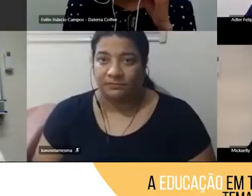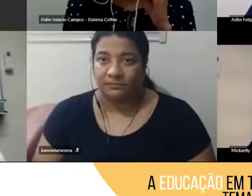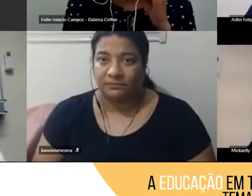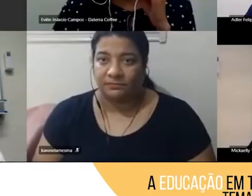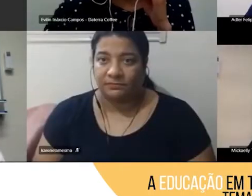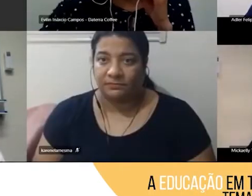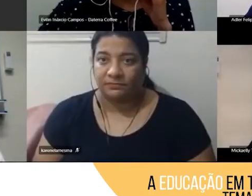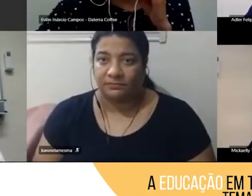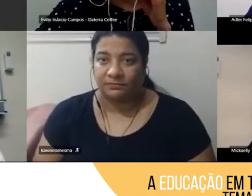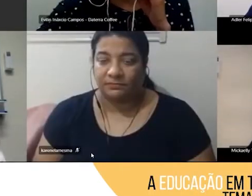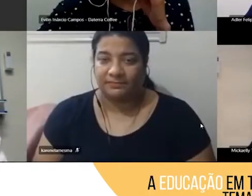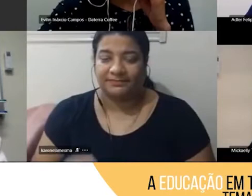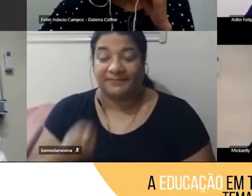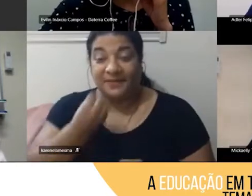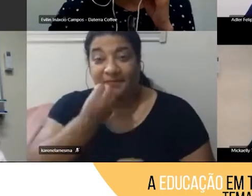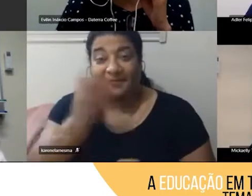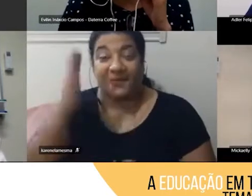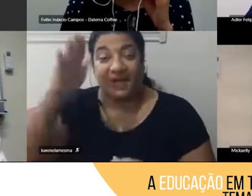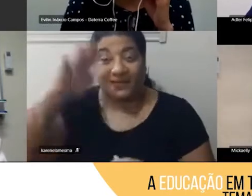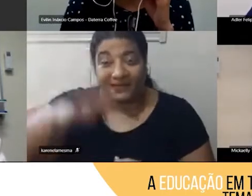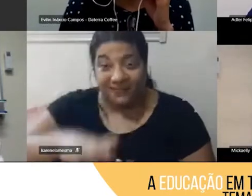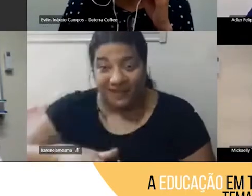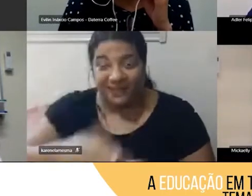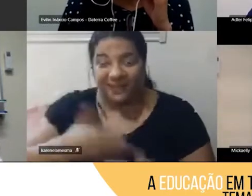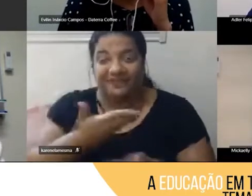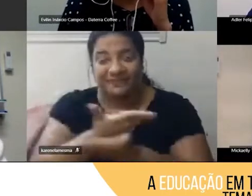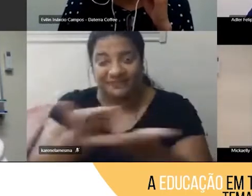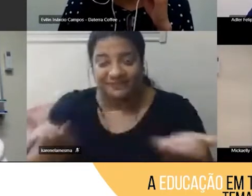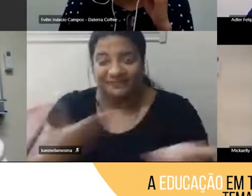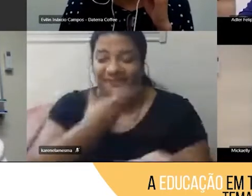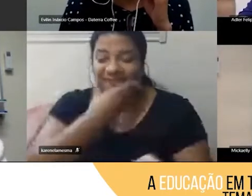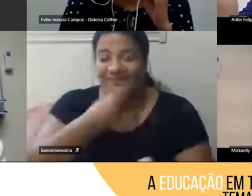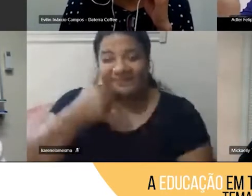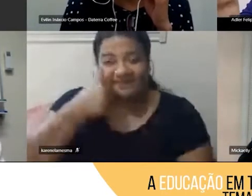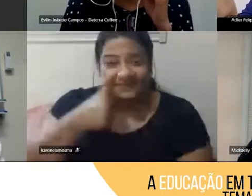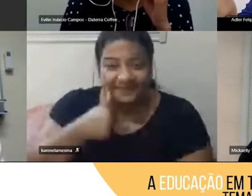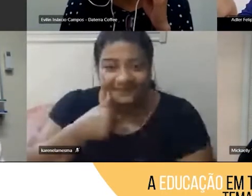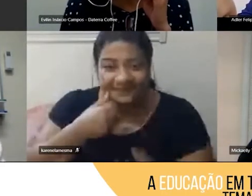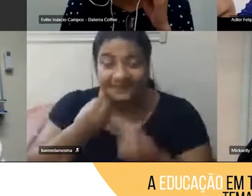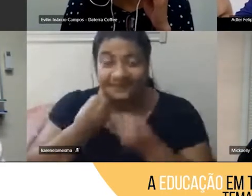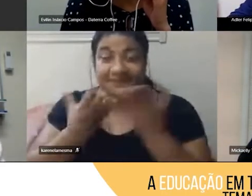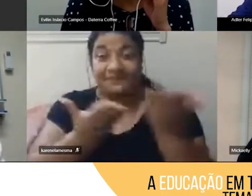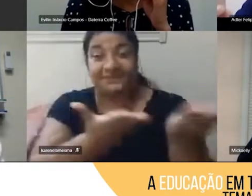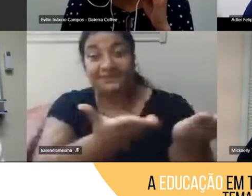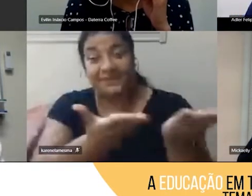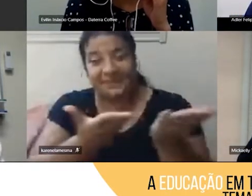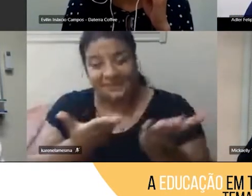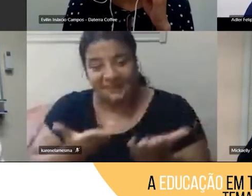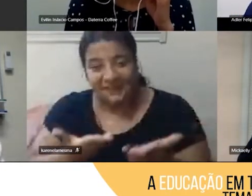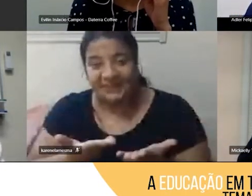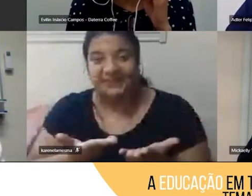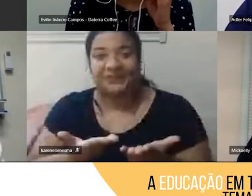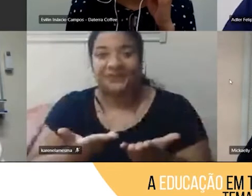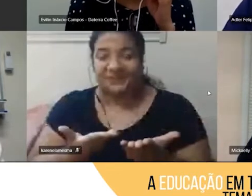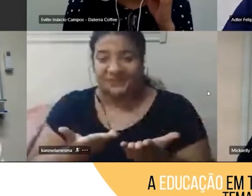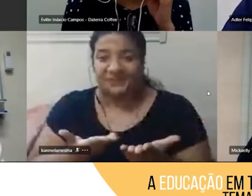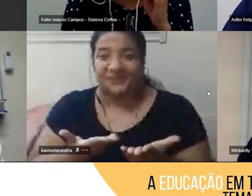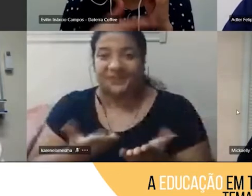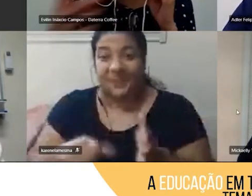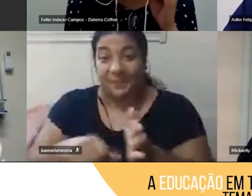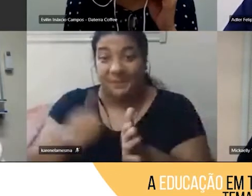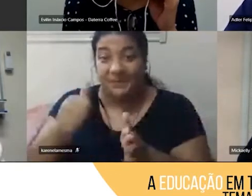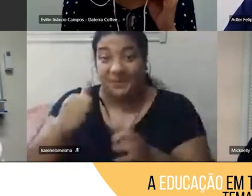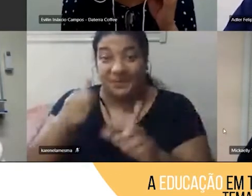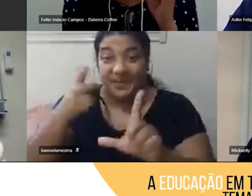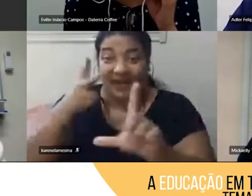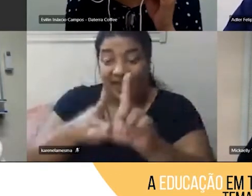Boa tarde a todos e todas. Sejam todos muito bem-vindos à primeira live, né? A